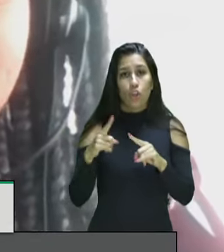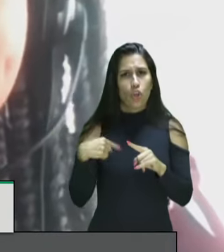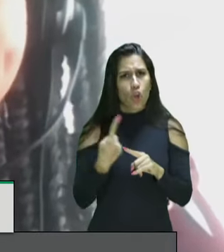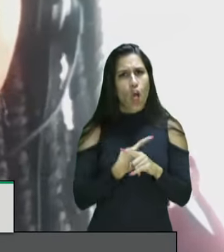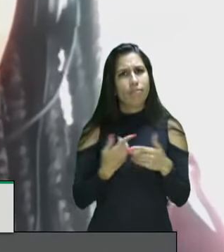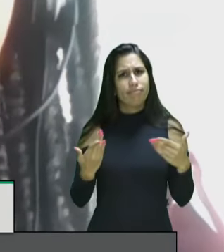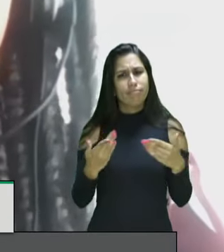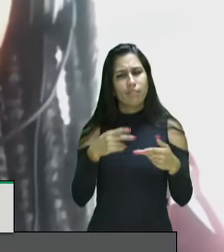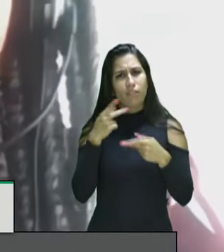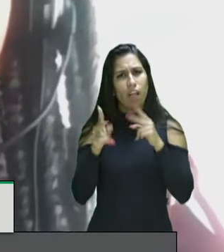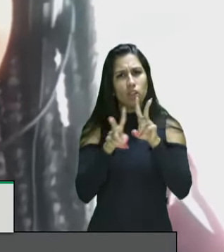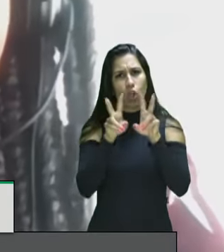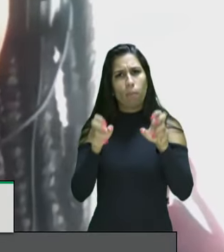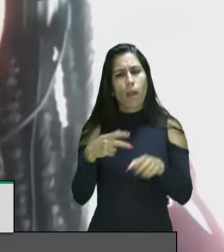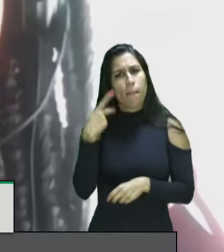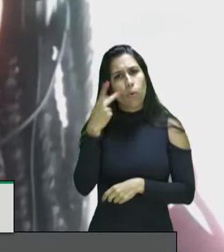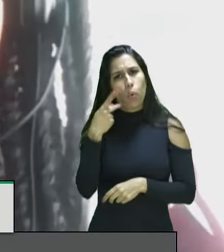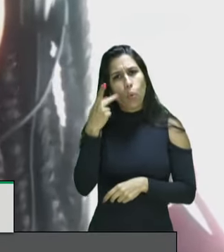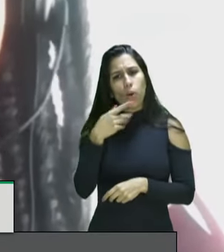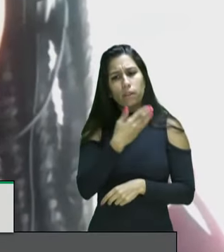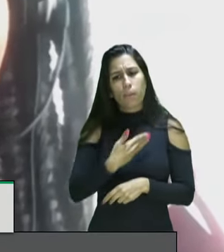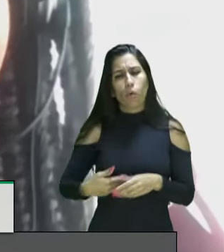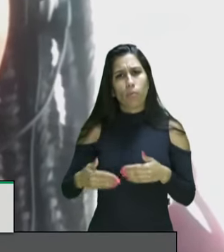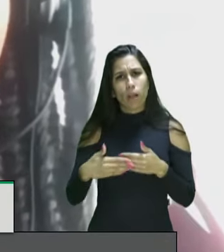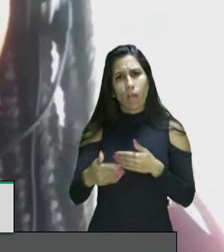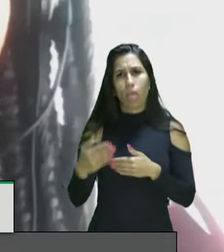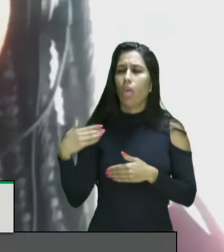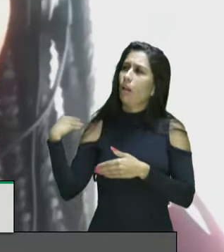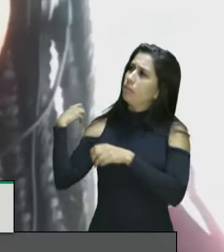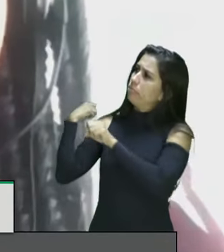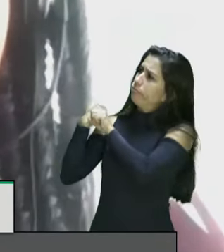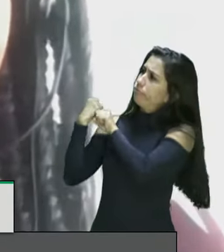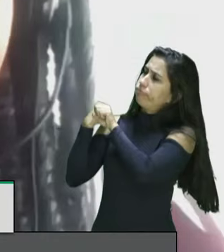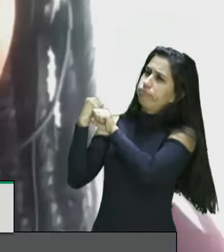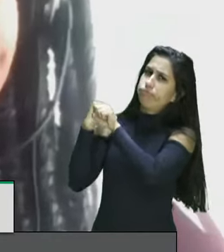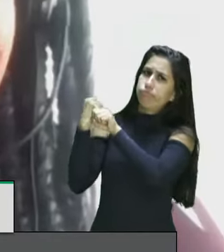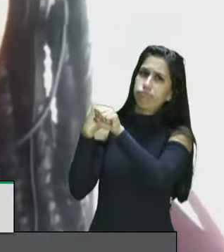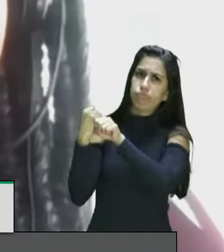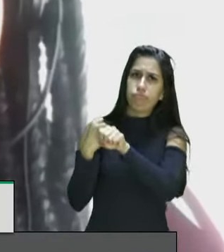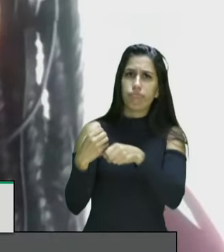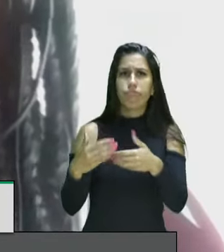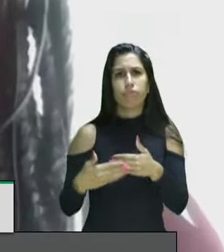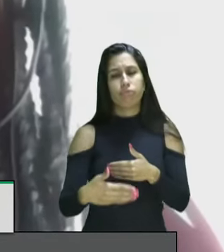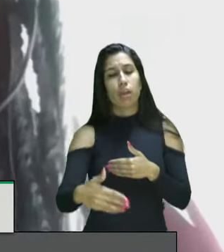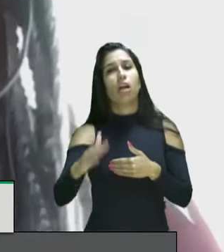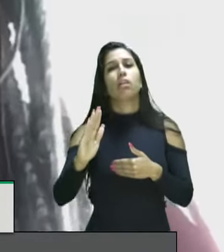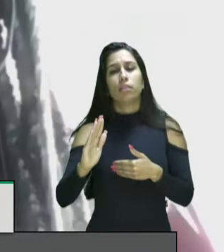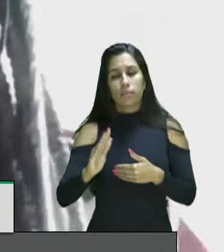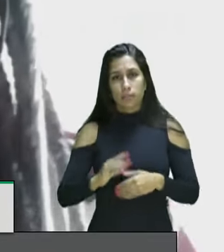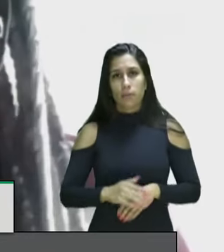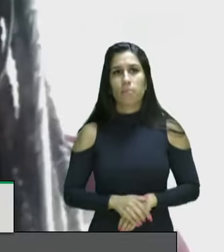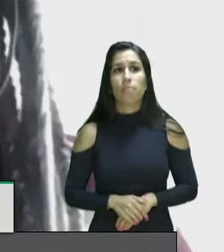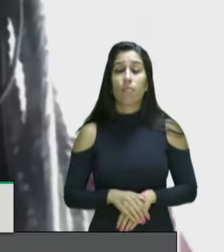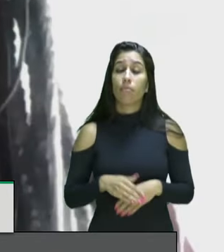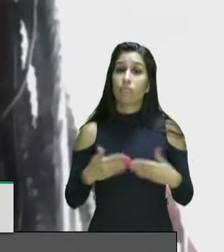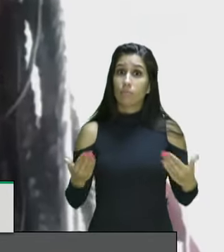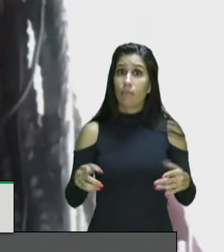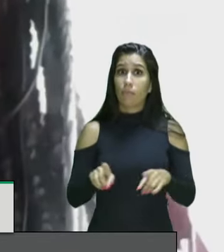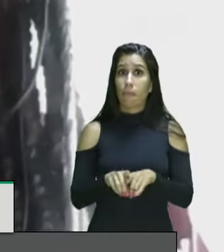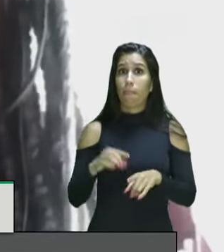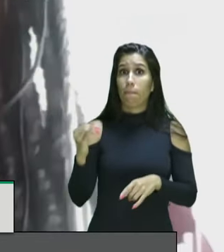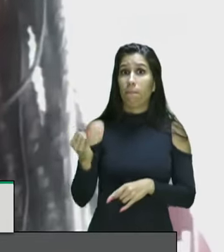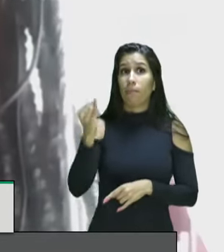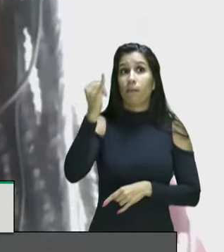políticas públicas nos últimos anos que favoreceu esse cenário de descumprimento com essas recomendações acho que é importante